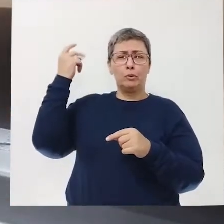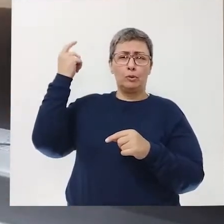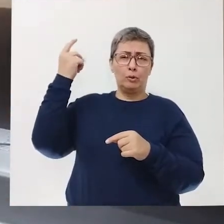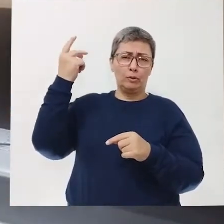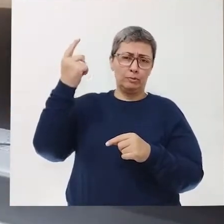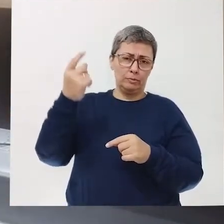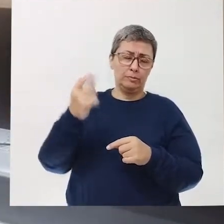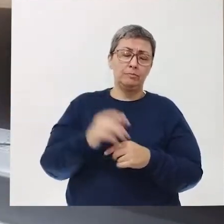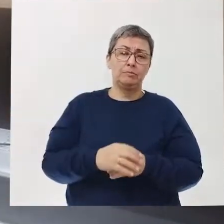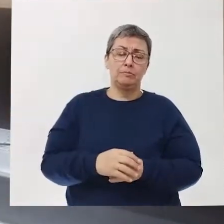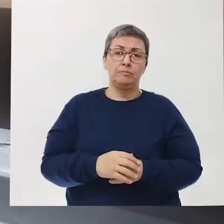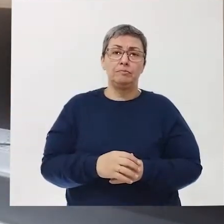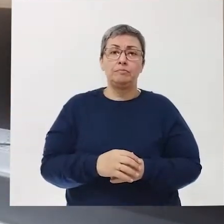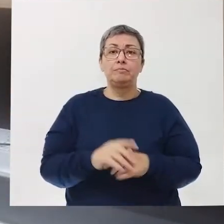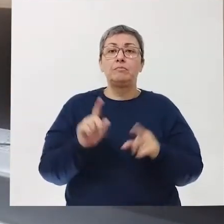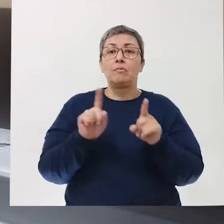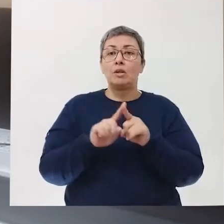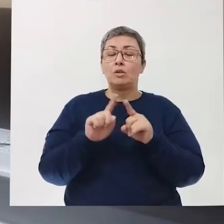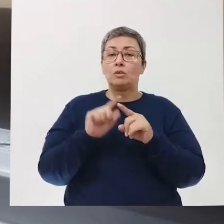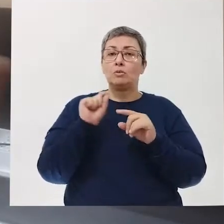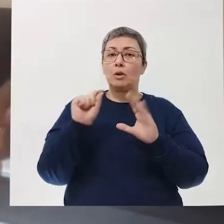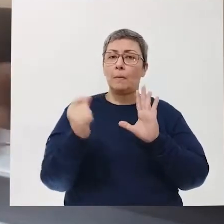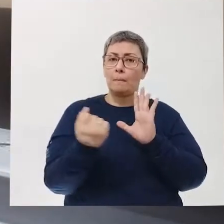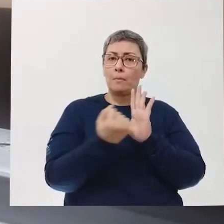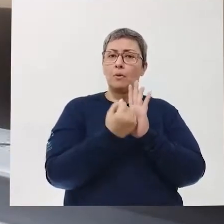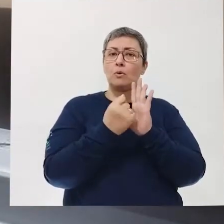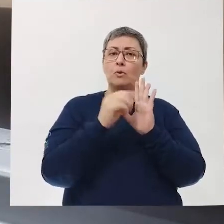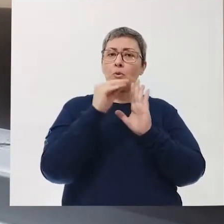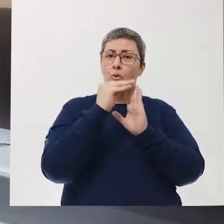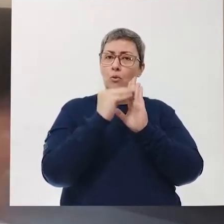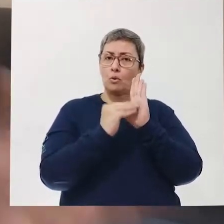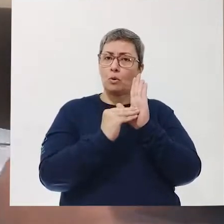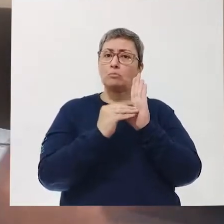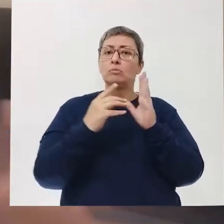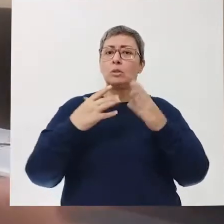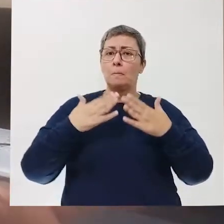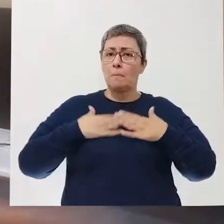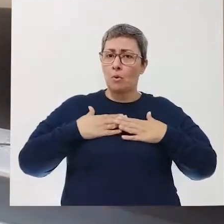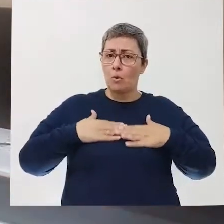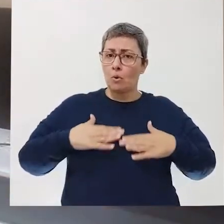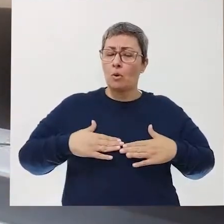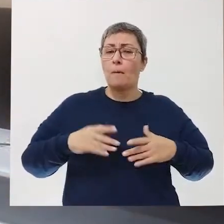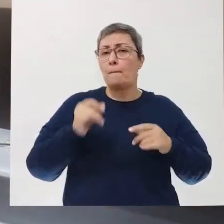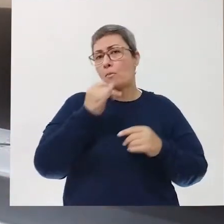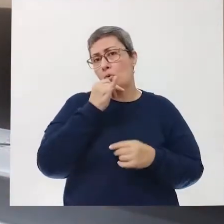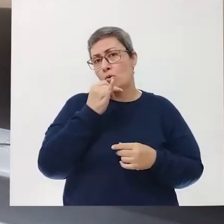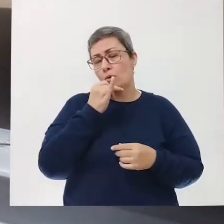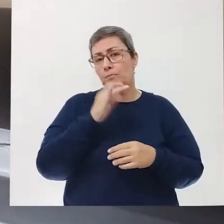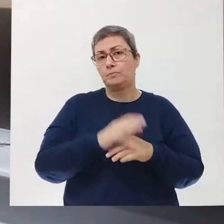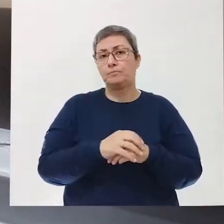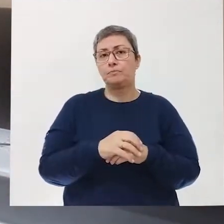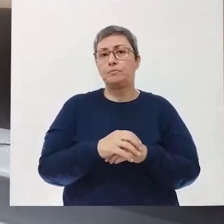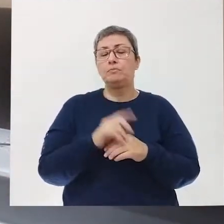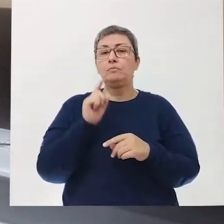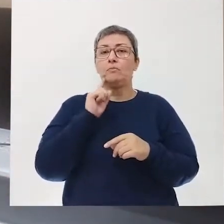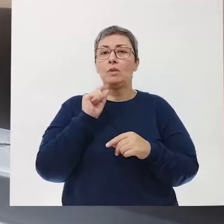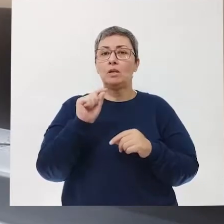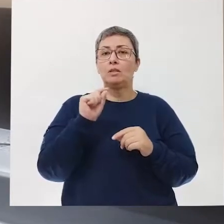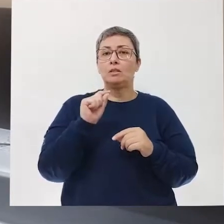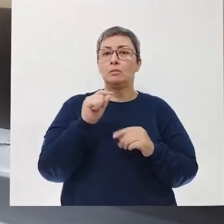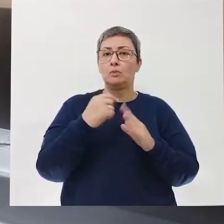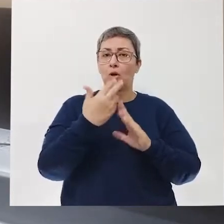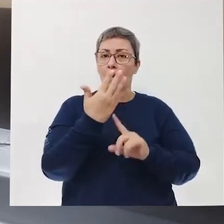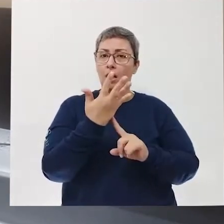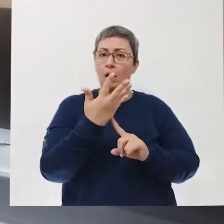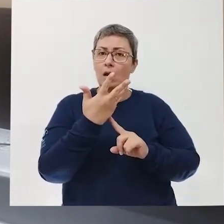Desde muito tempo, né? Num registro físico, né? Como, por exemplo, em uma arte